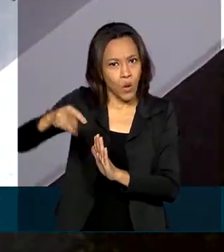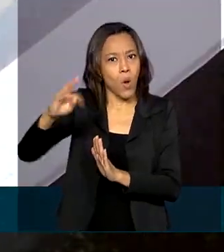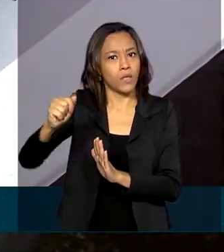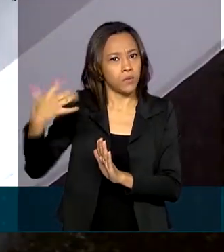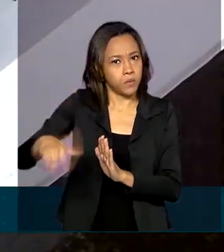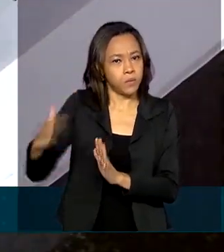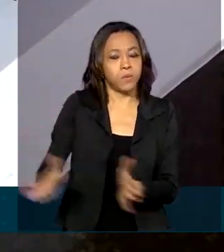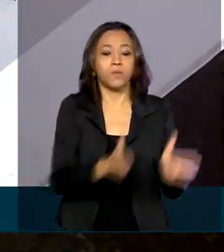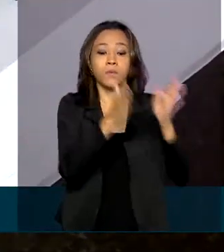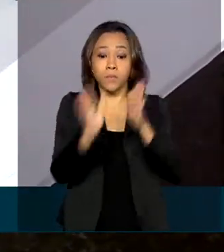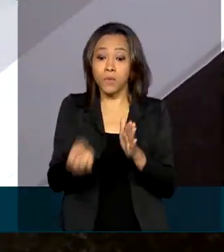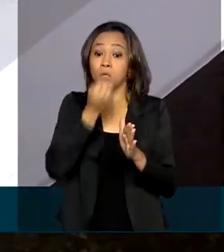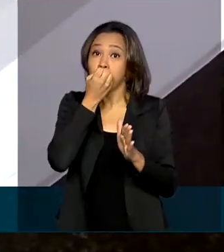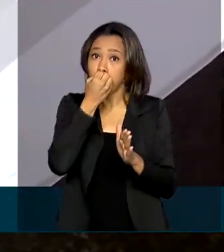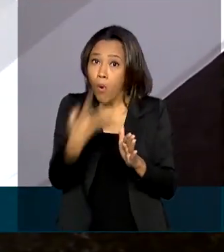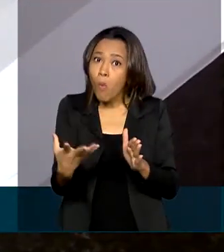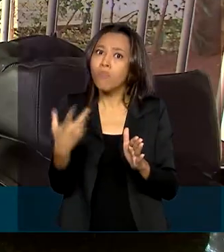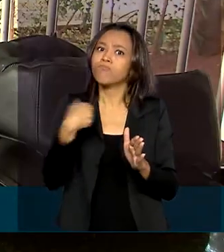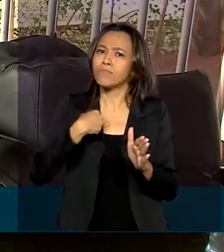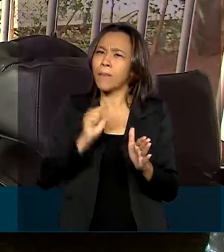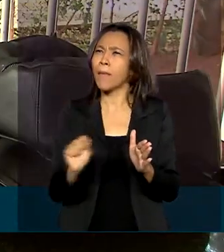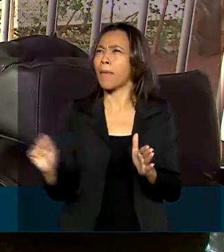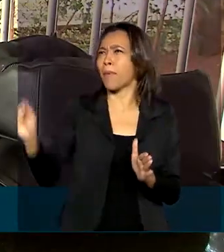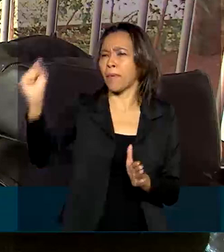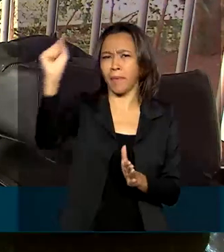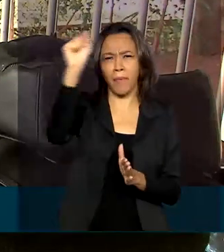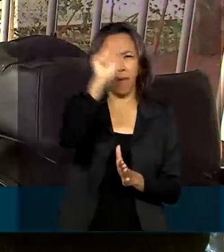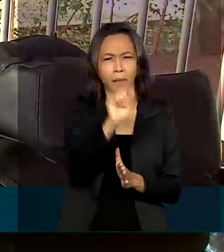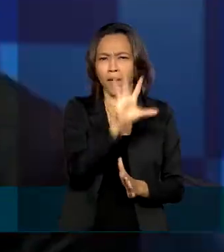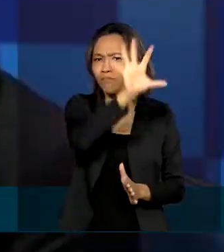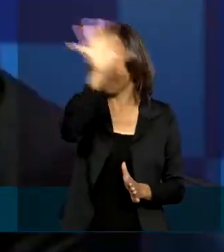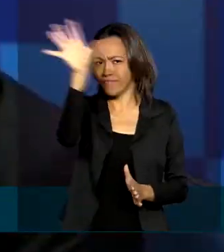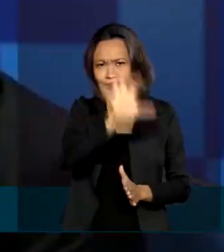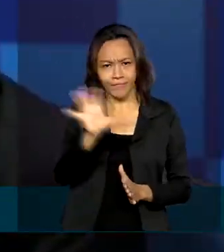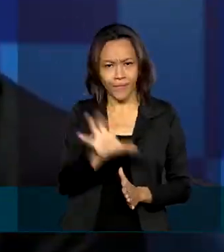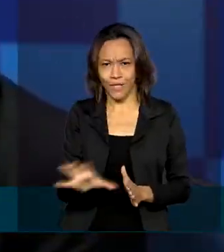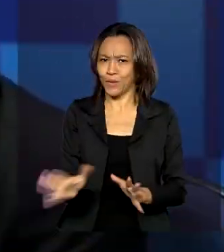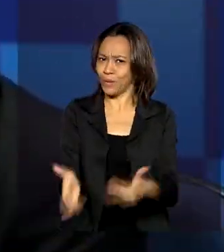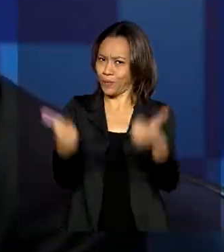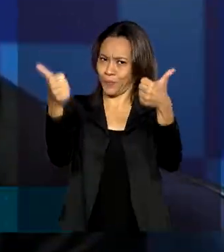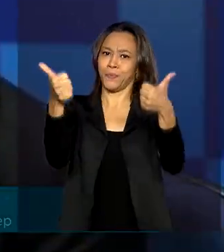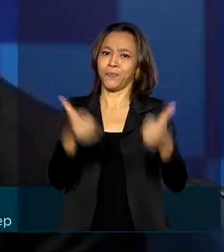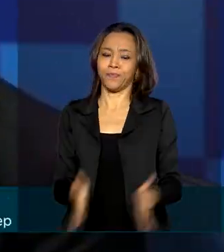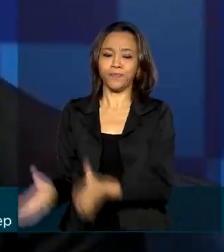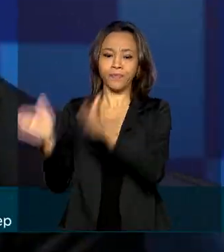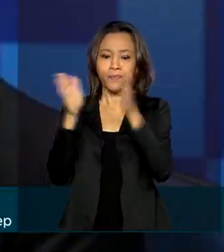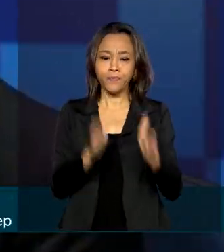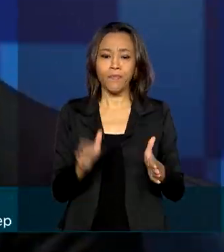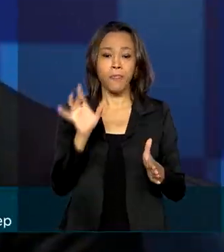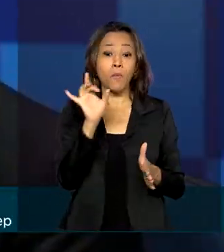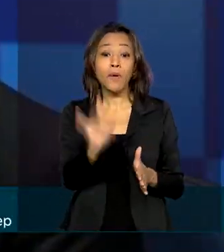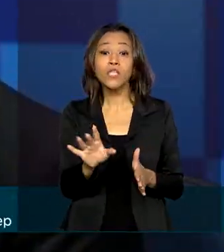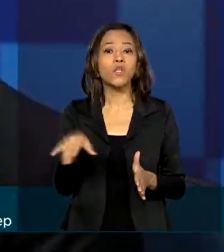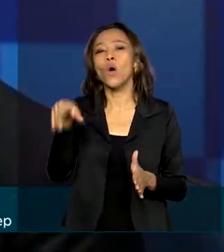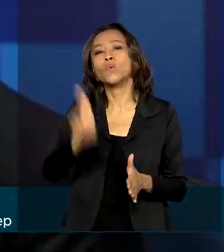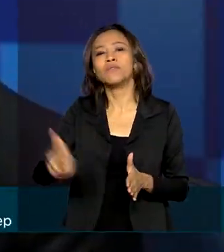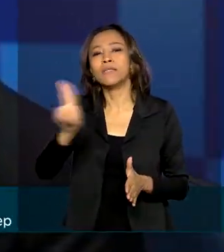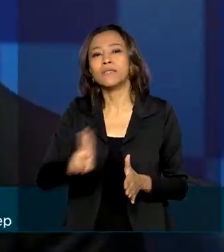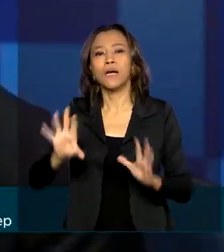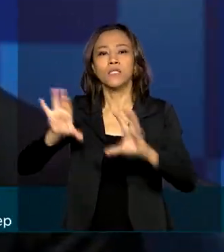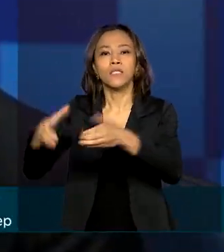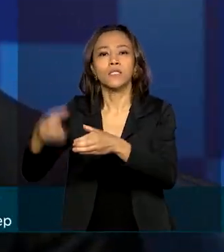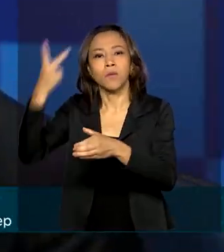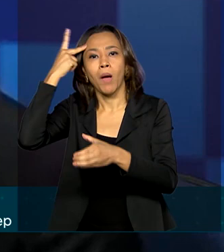estão espalhados pelo Brasil em todas as regiões. Não são instituições que estão só ali no eixo Rio-São Paulo,